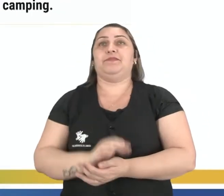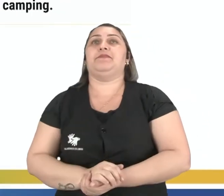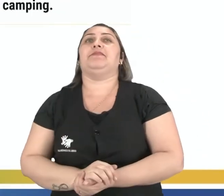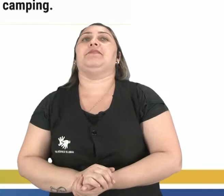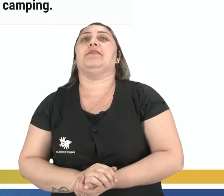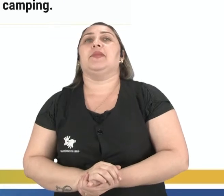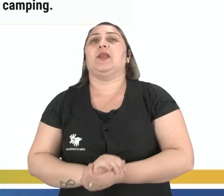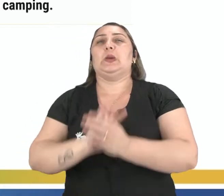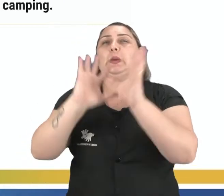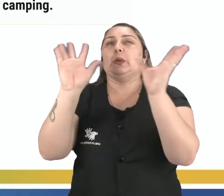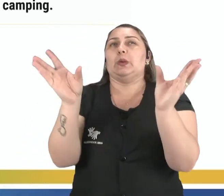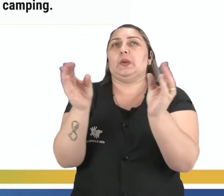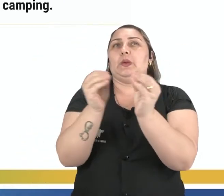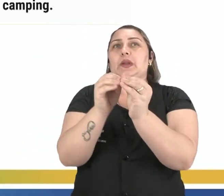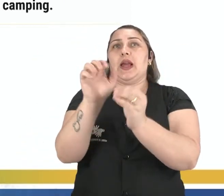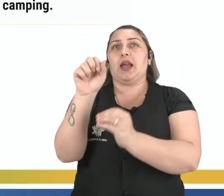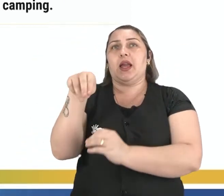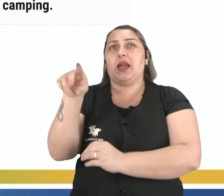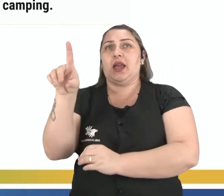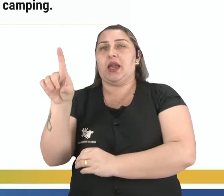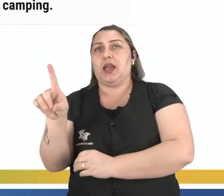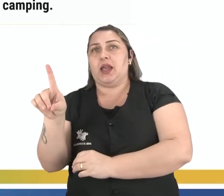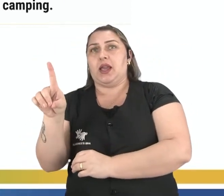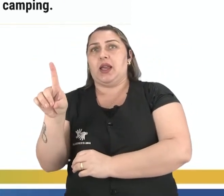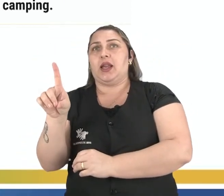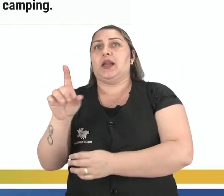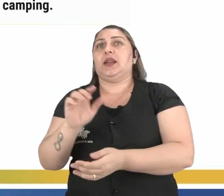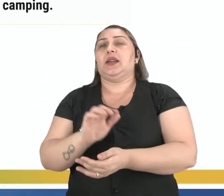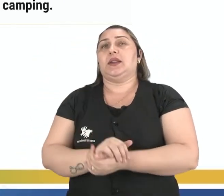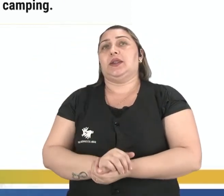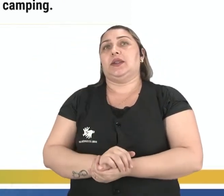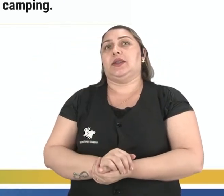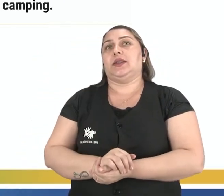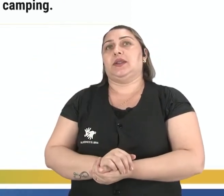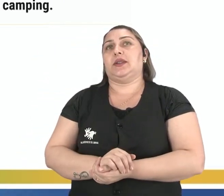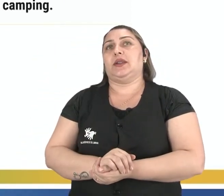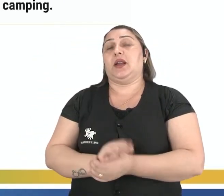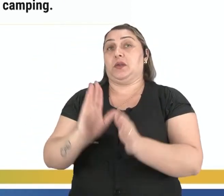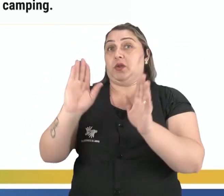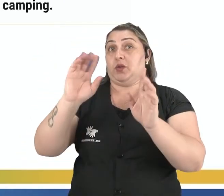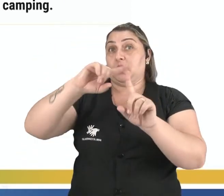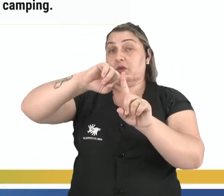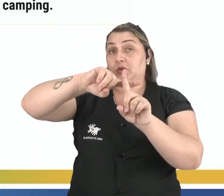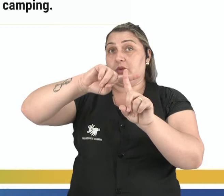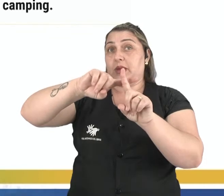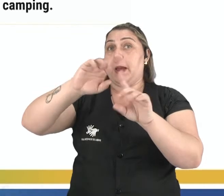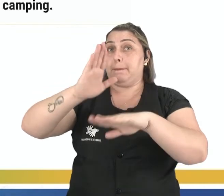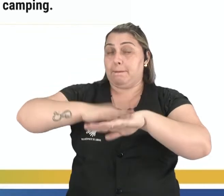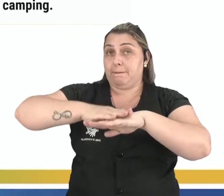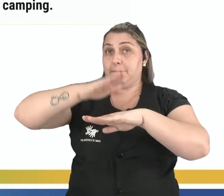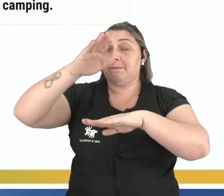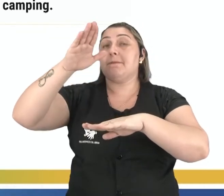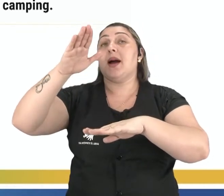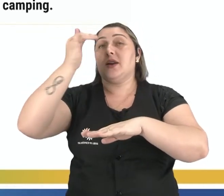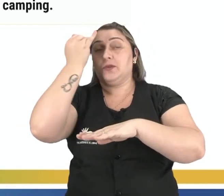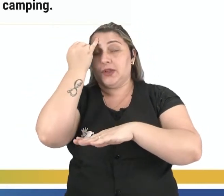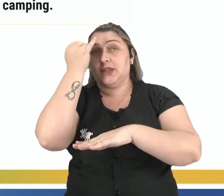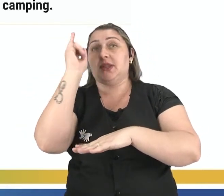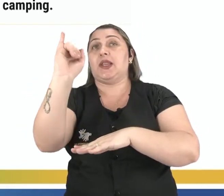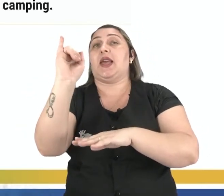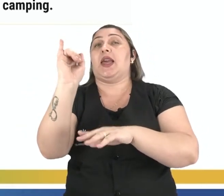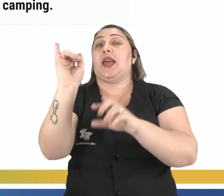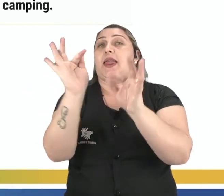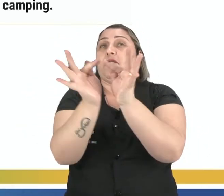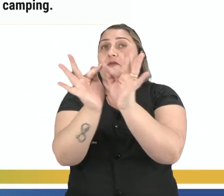resuminho aqui para ti, olha. And é a conjunction de adição. Vai te dar mais uma ideia na